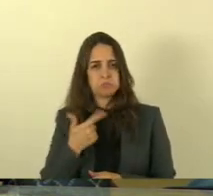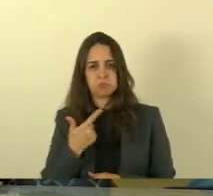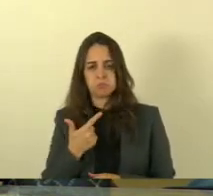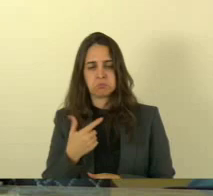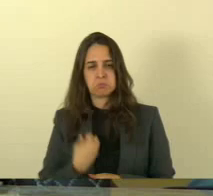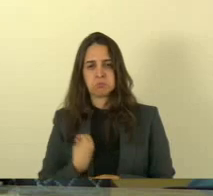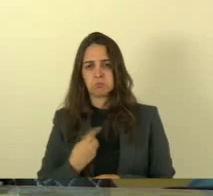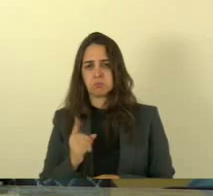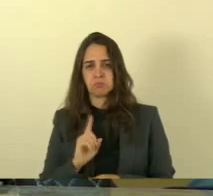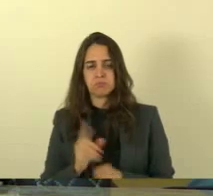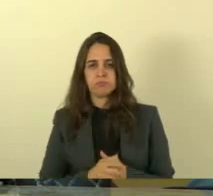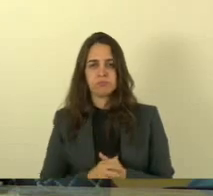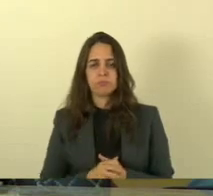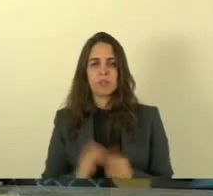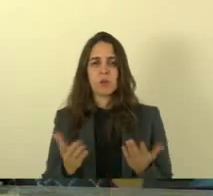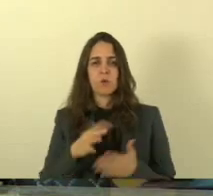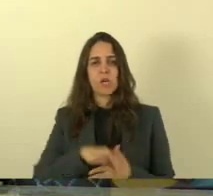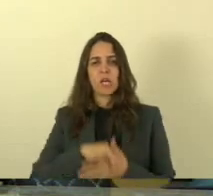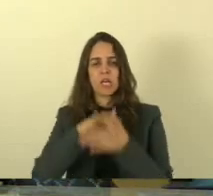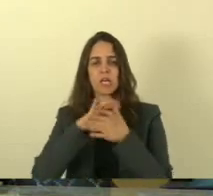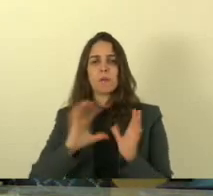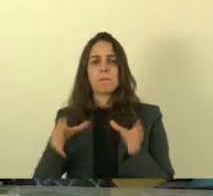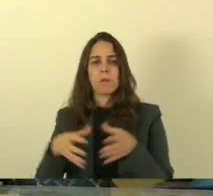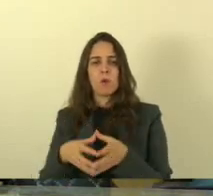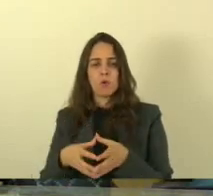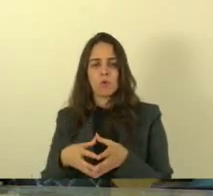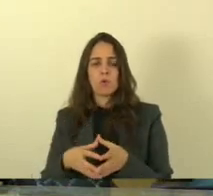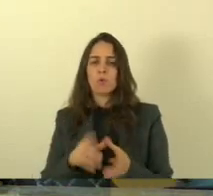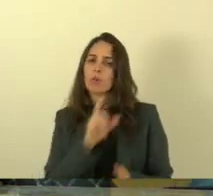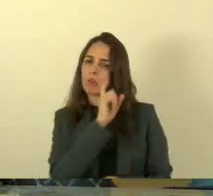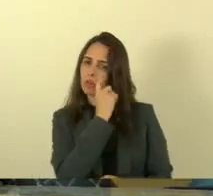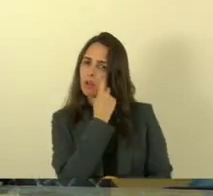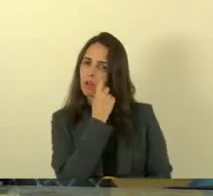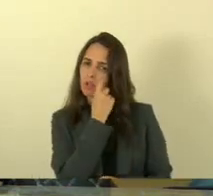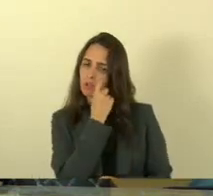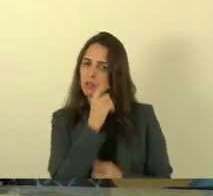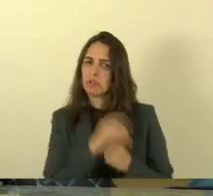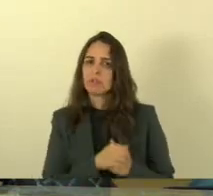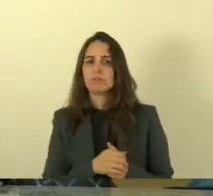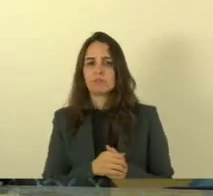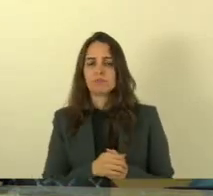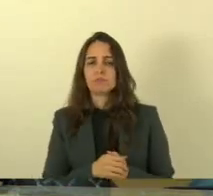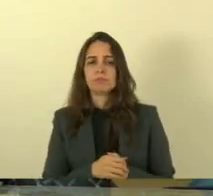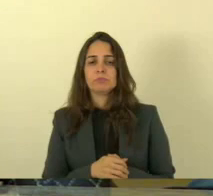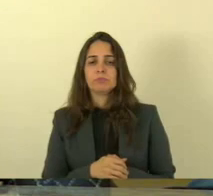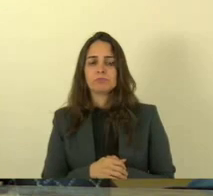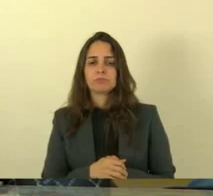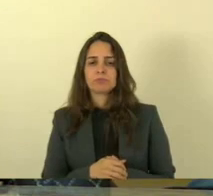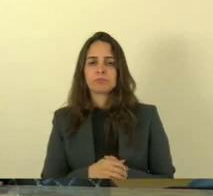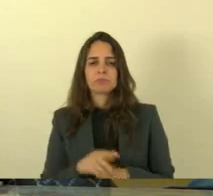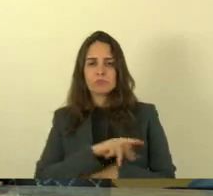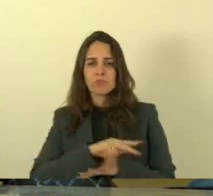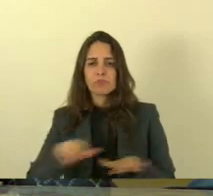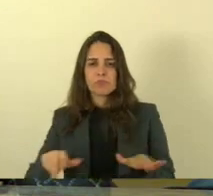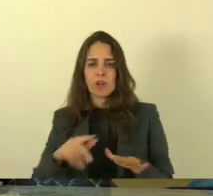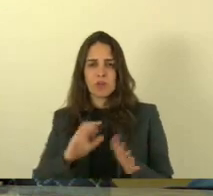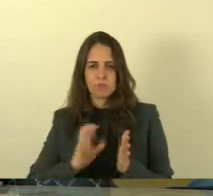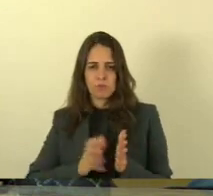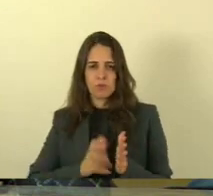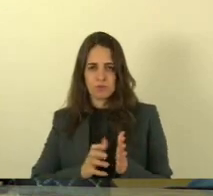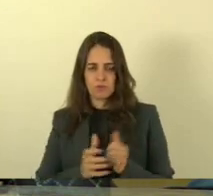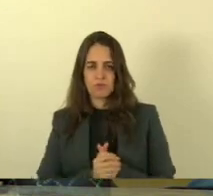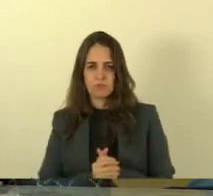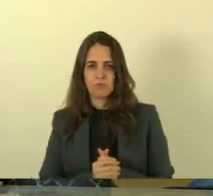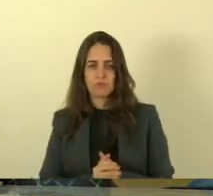deputado dari pagun líder do bloco podemos psb união brasil psdb cidadania